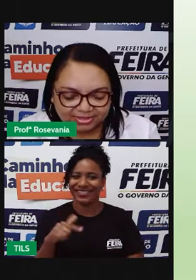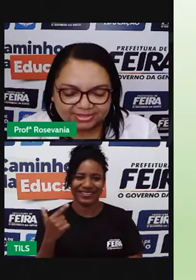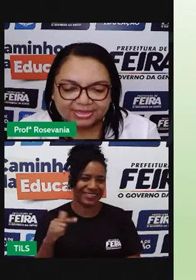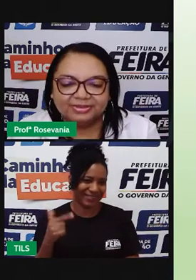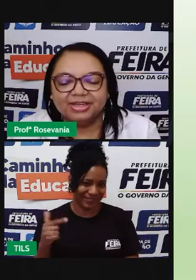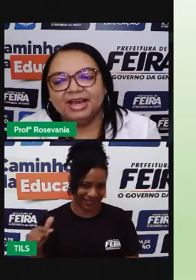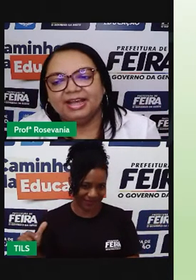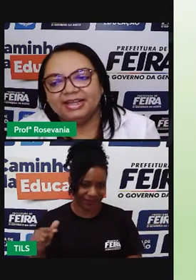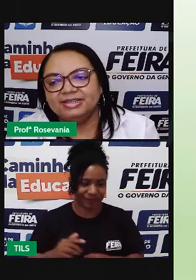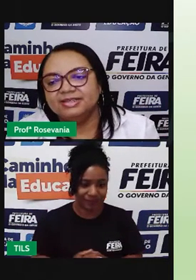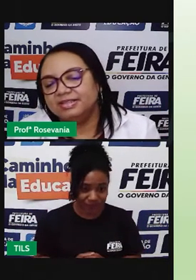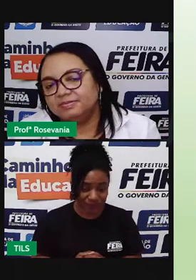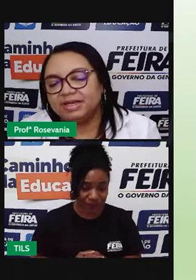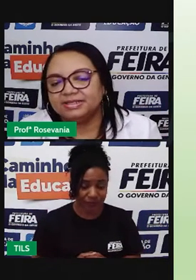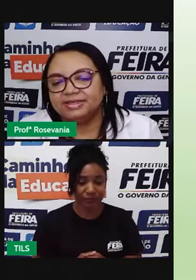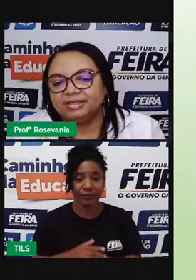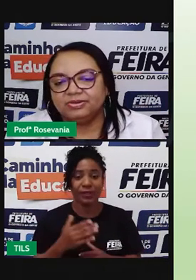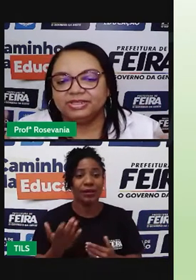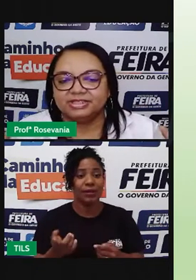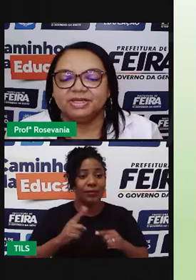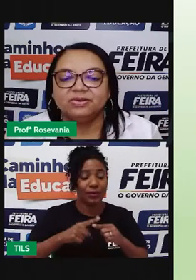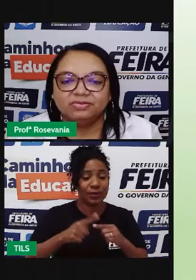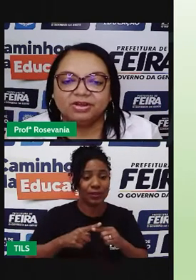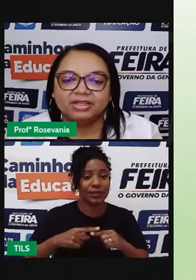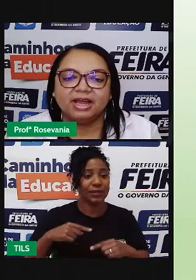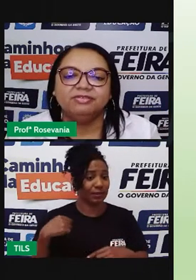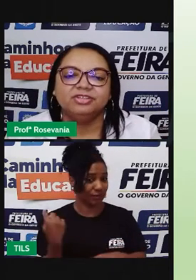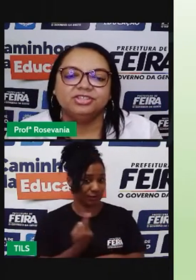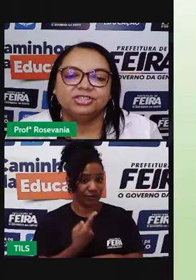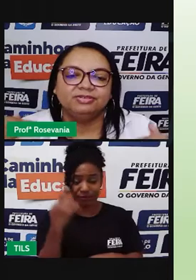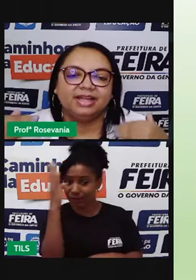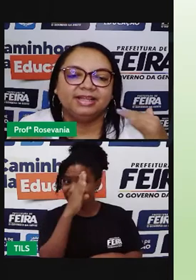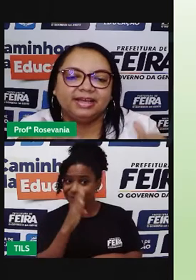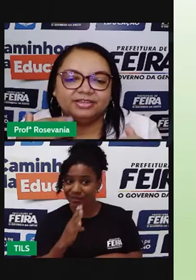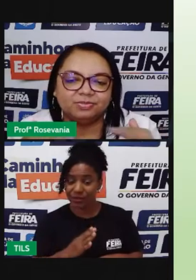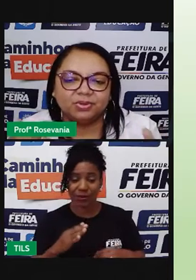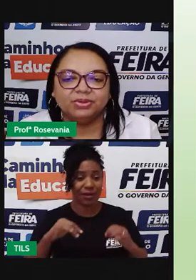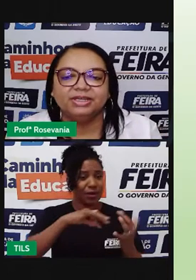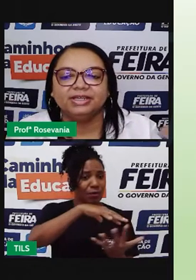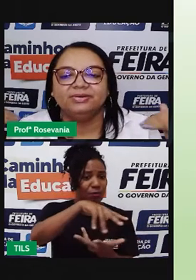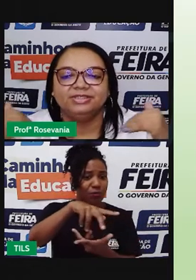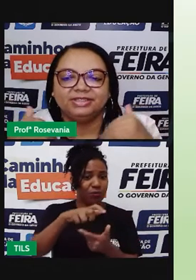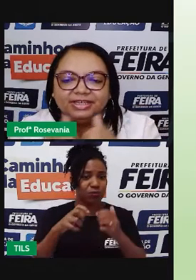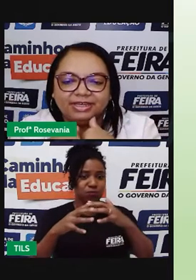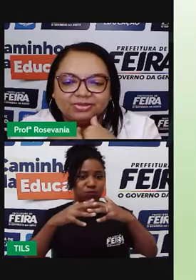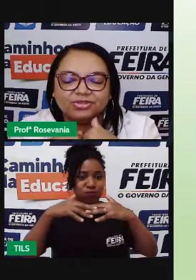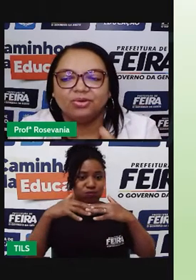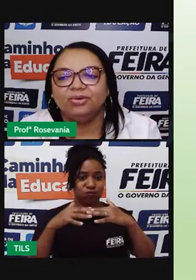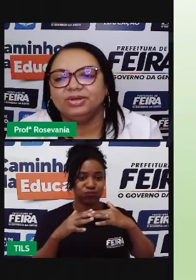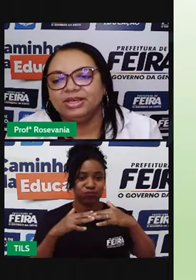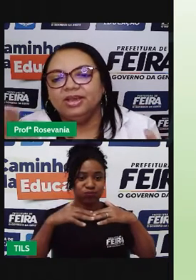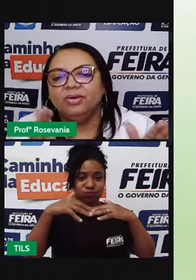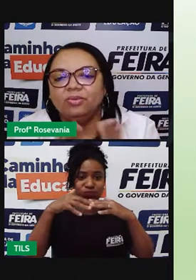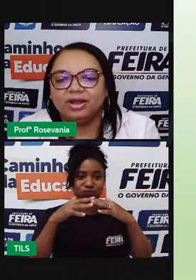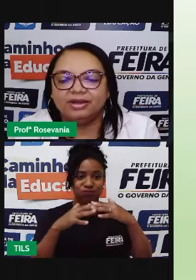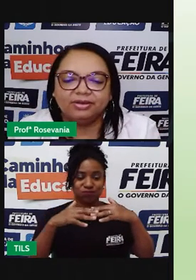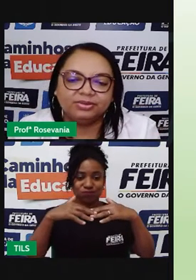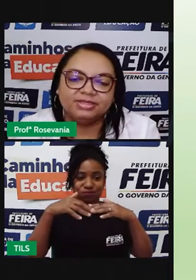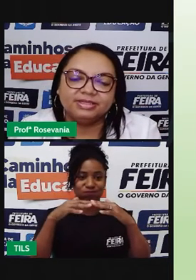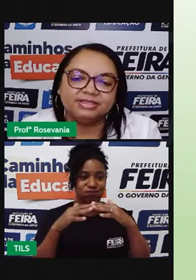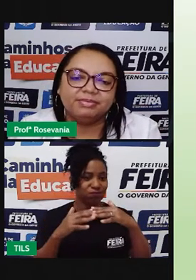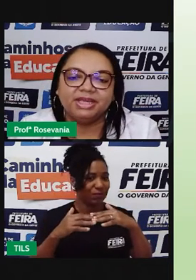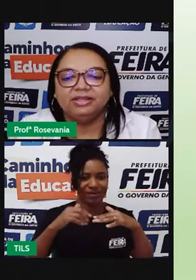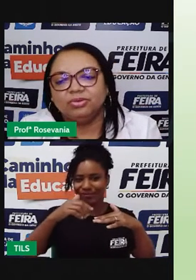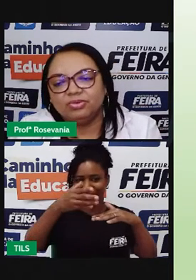em uma posição analisando as placas tectônicas bem confortáveis, a gente não está na área de borda, que é onde tem, né, o choque, o